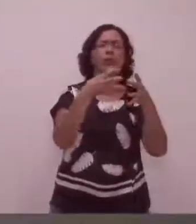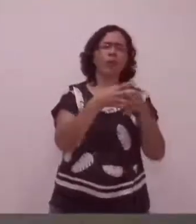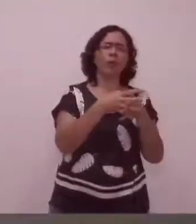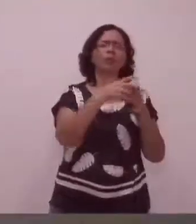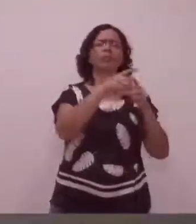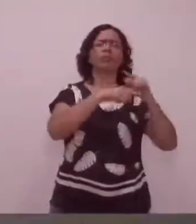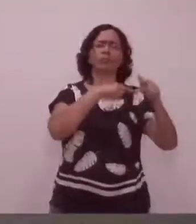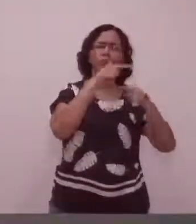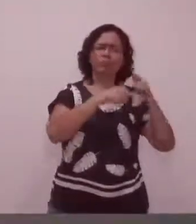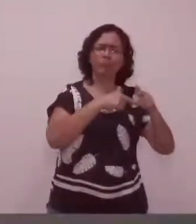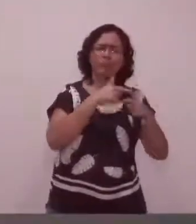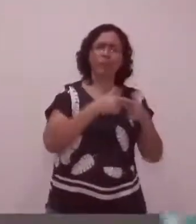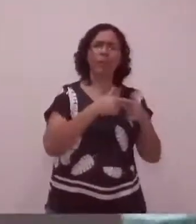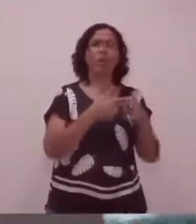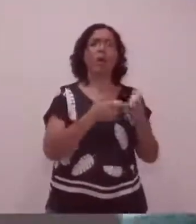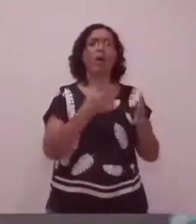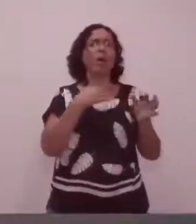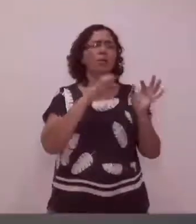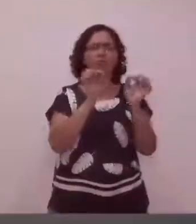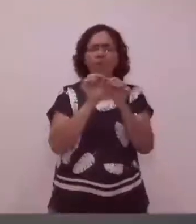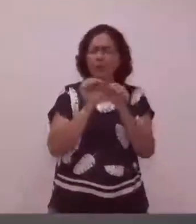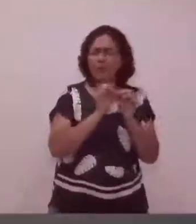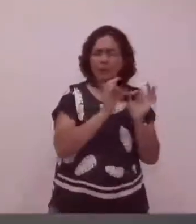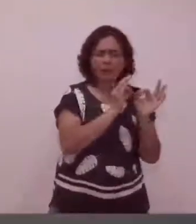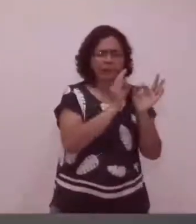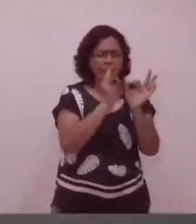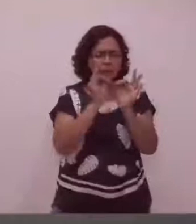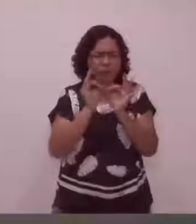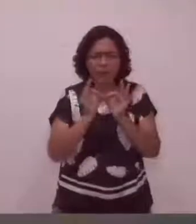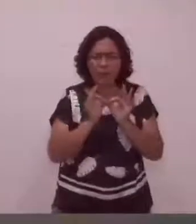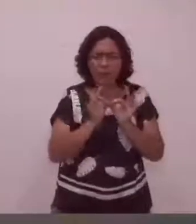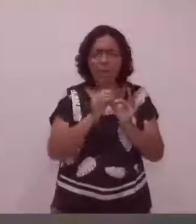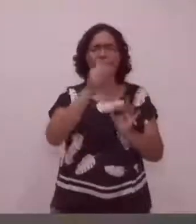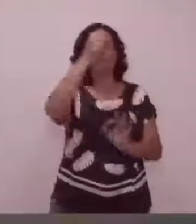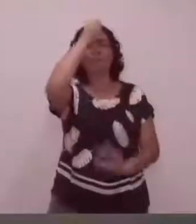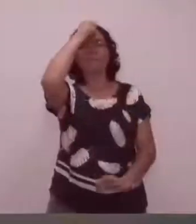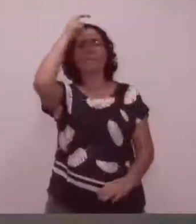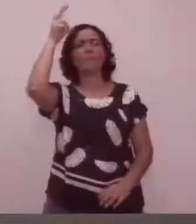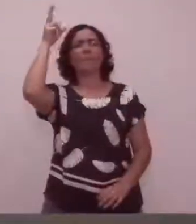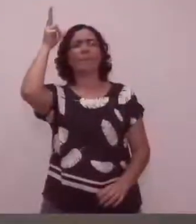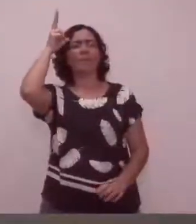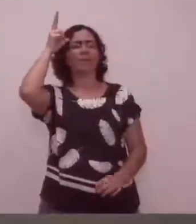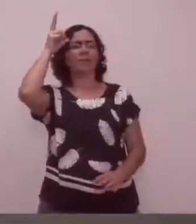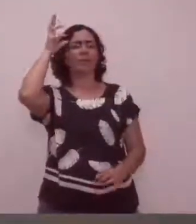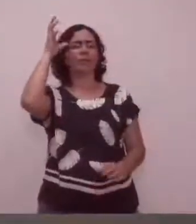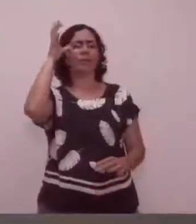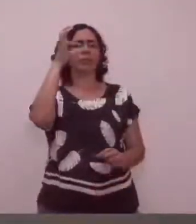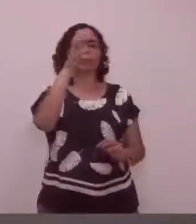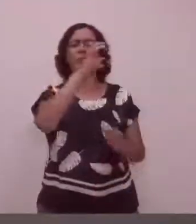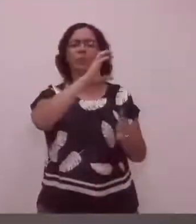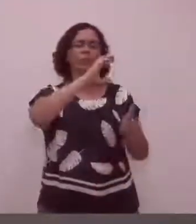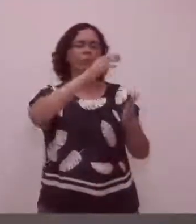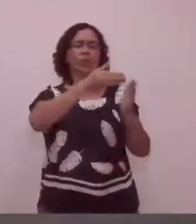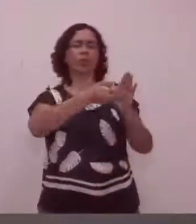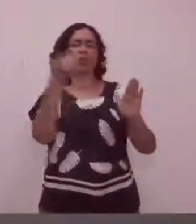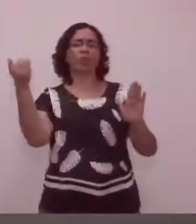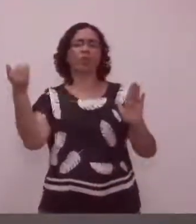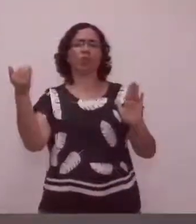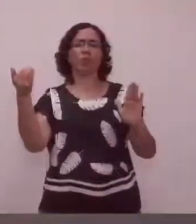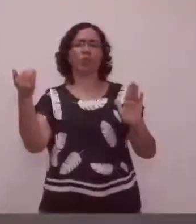grande trabalho. A hora que ajustou tudo, o prefeito, nhau, retirou o projeto.